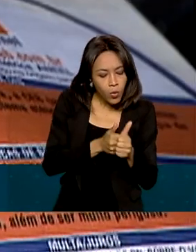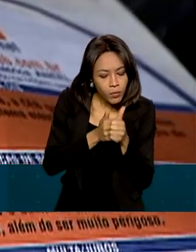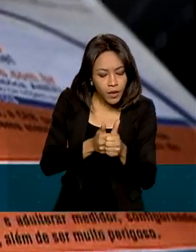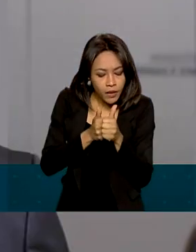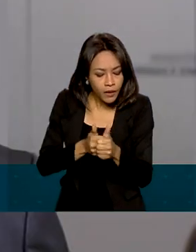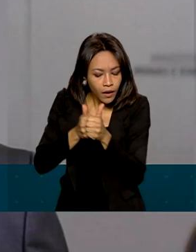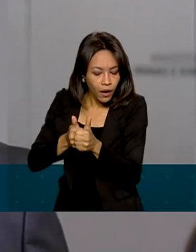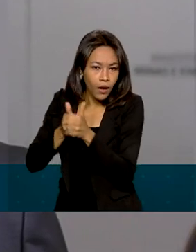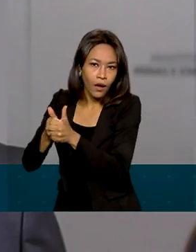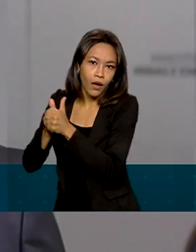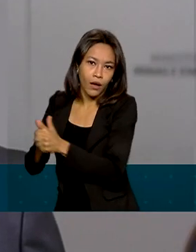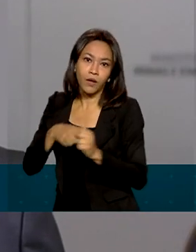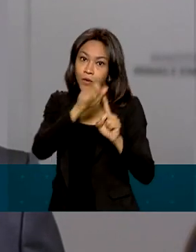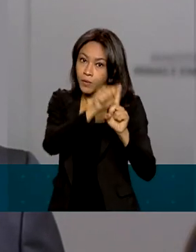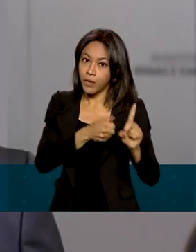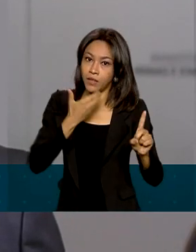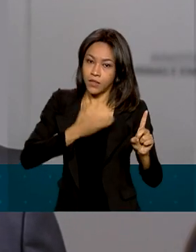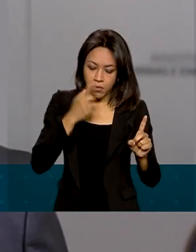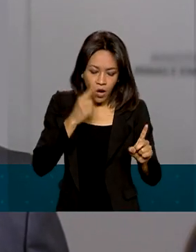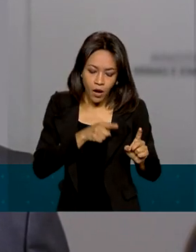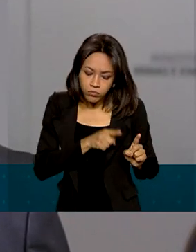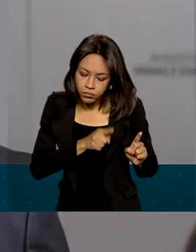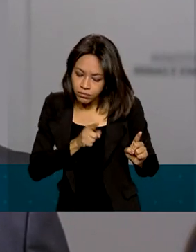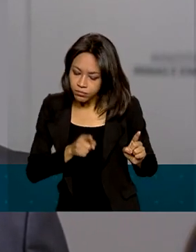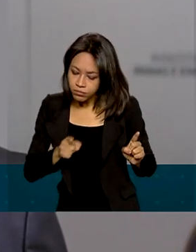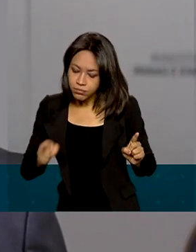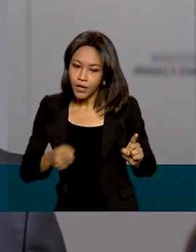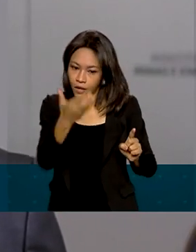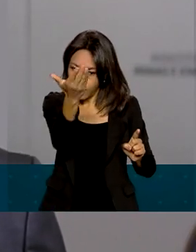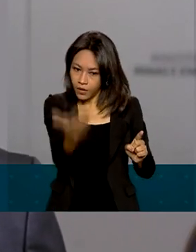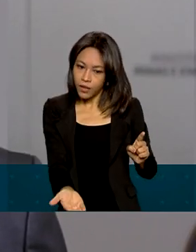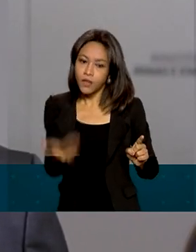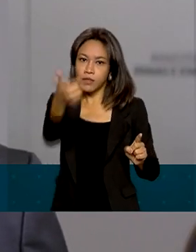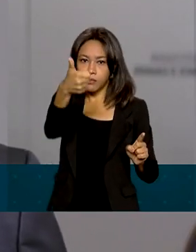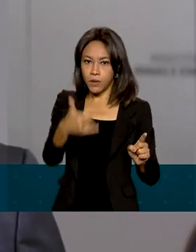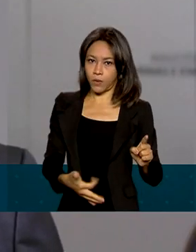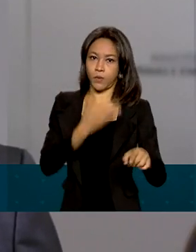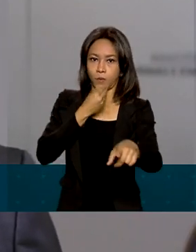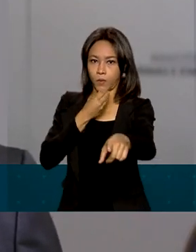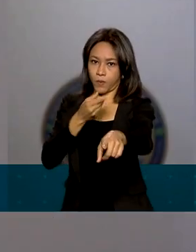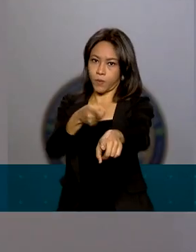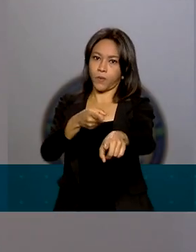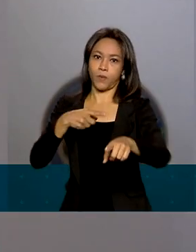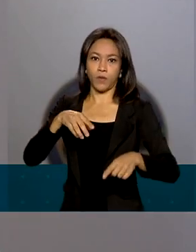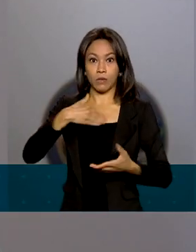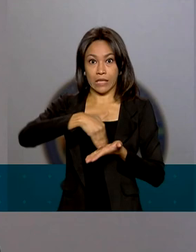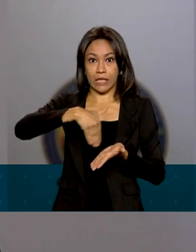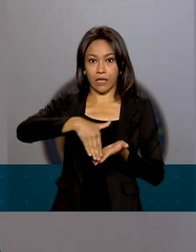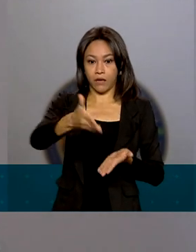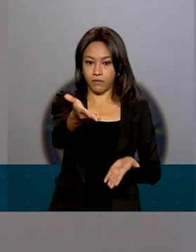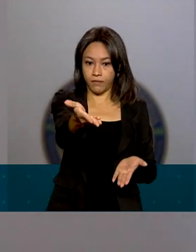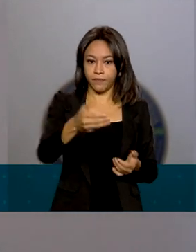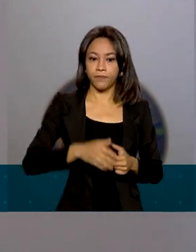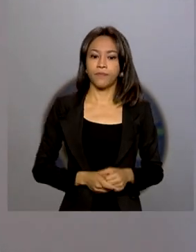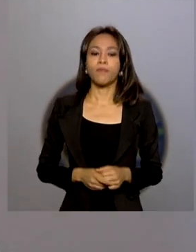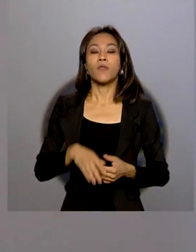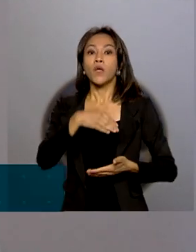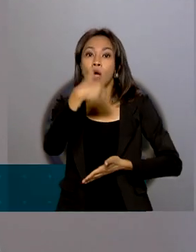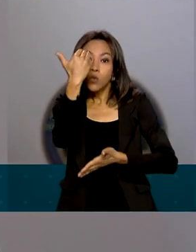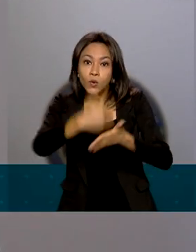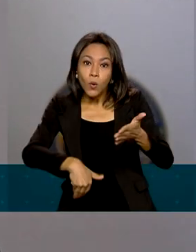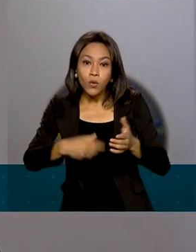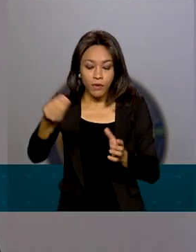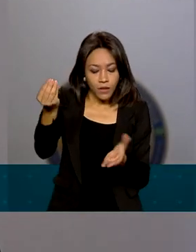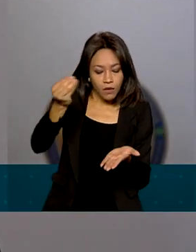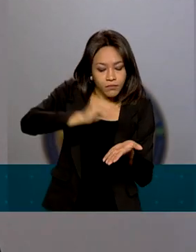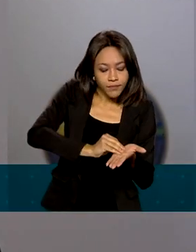mês de dezembro, como explicou o secretário de Energia Elétrica do Ministério de Minas e Energia. O bônus será informado na conta de luz